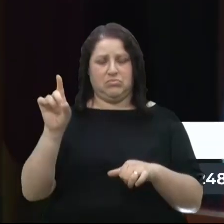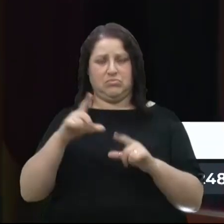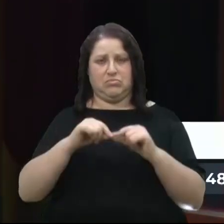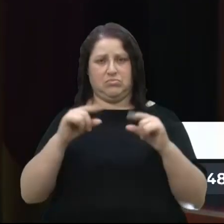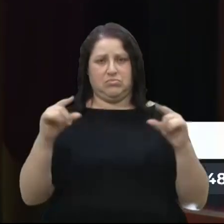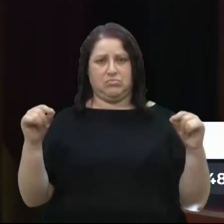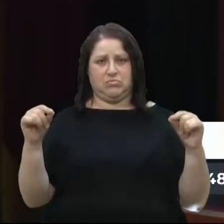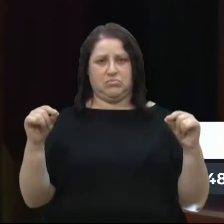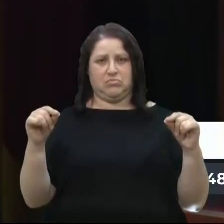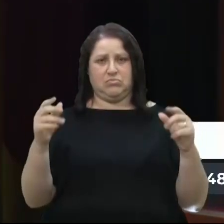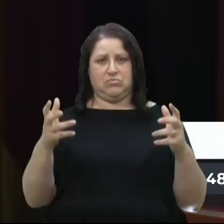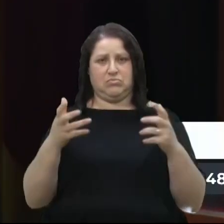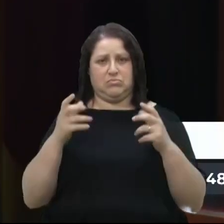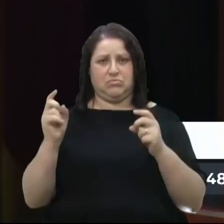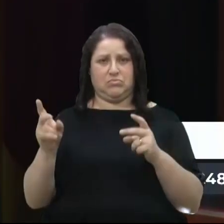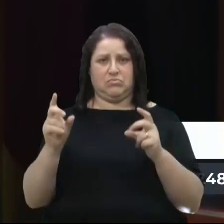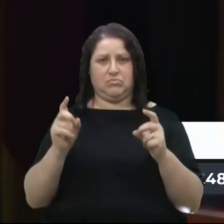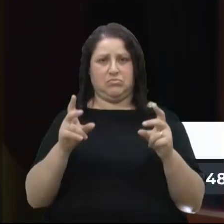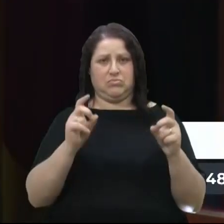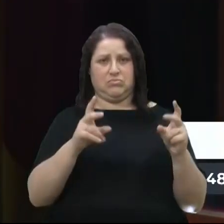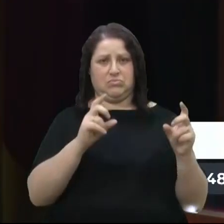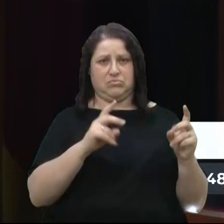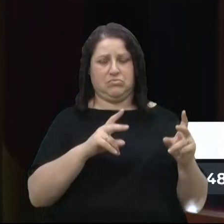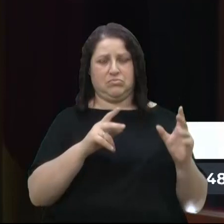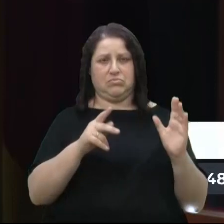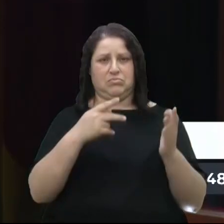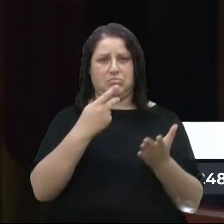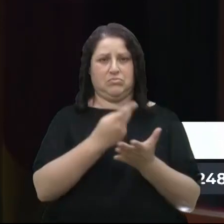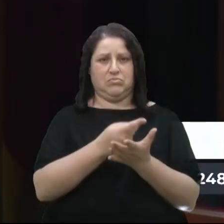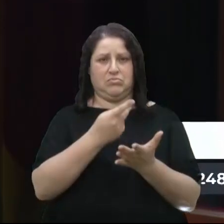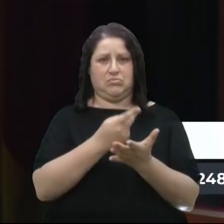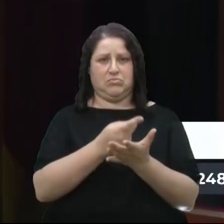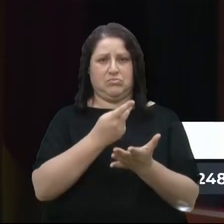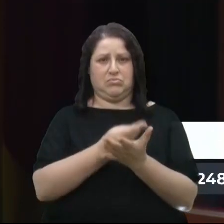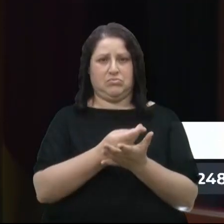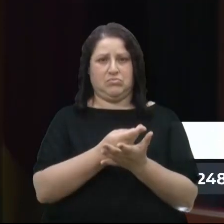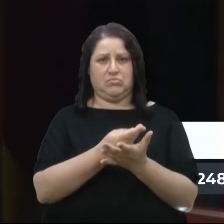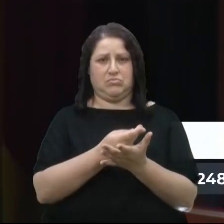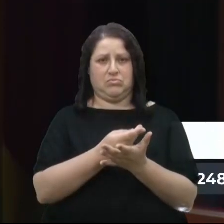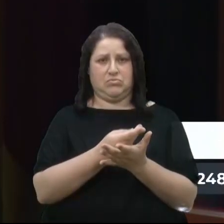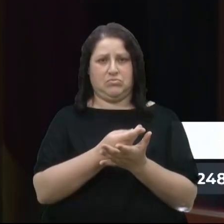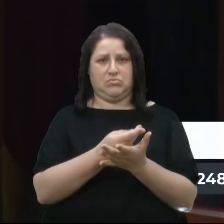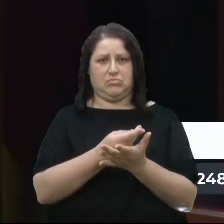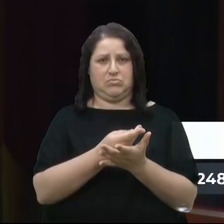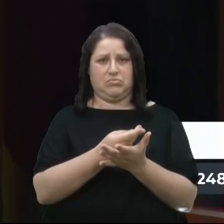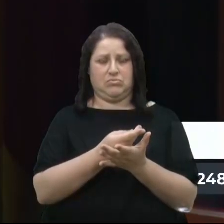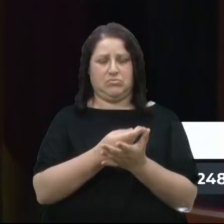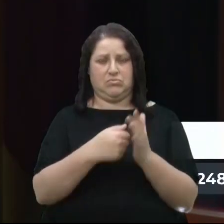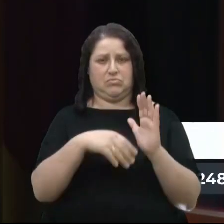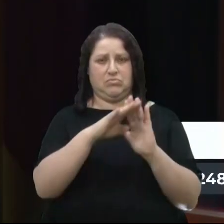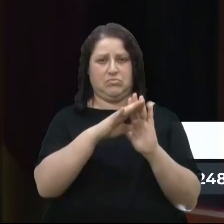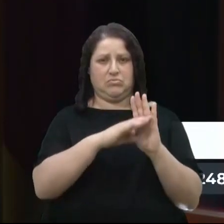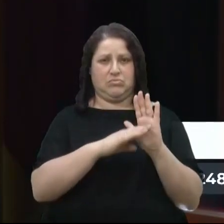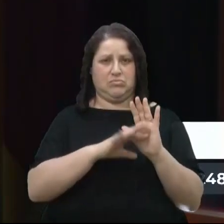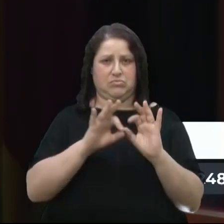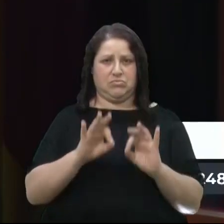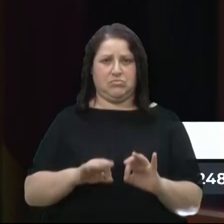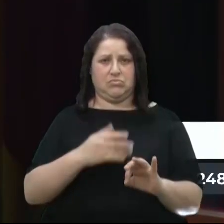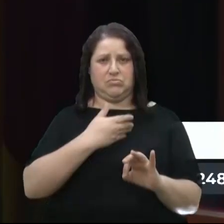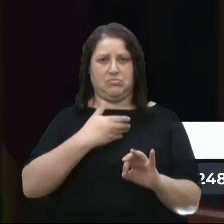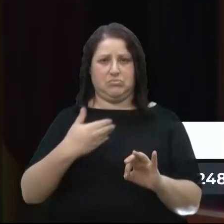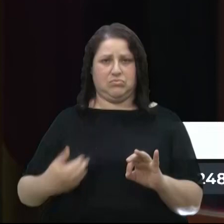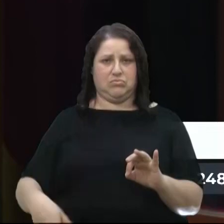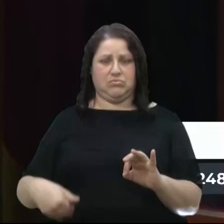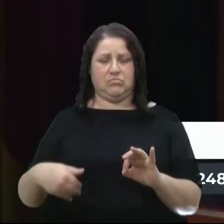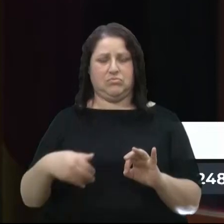querendo vender o seu produto para os programas que certamente o presidente